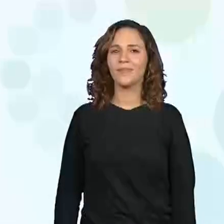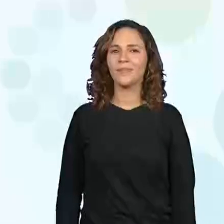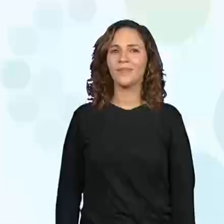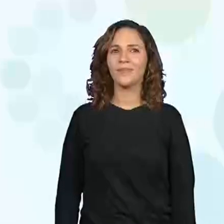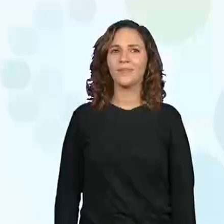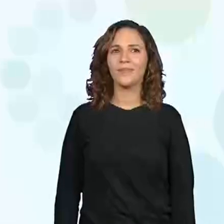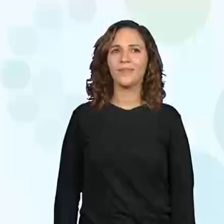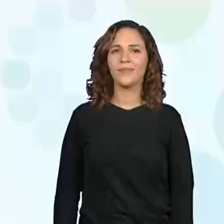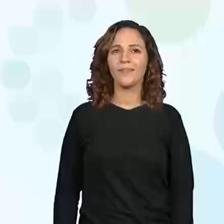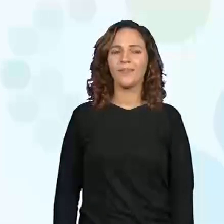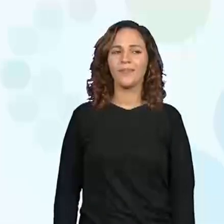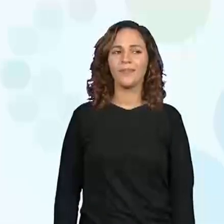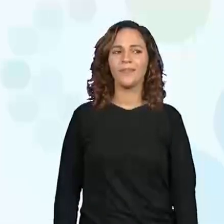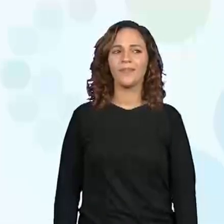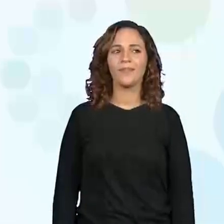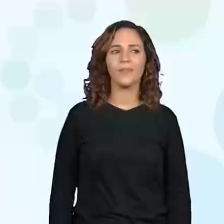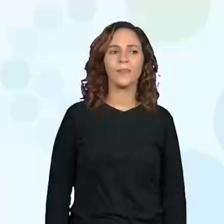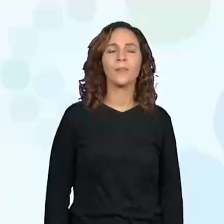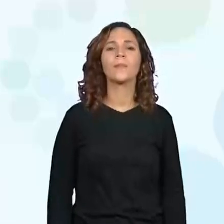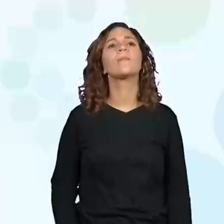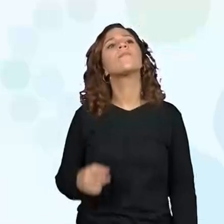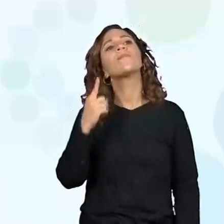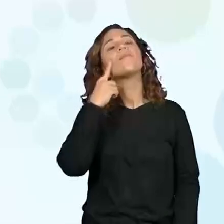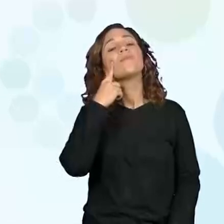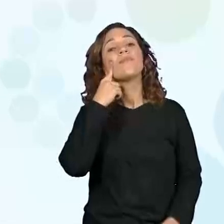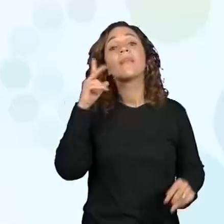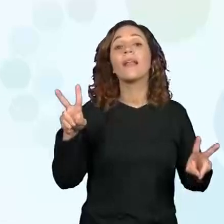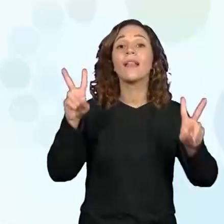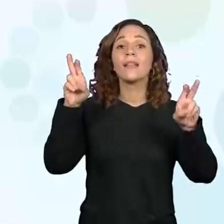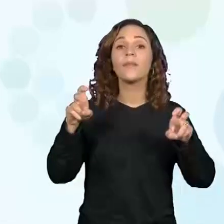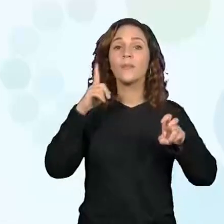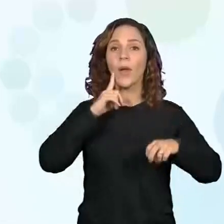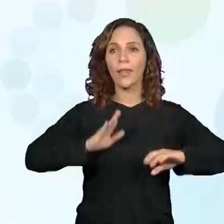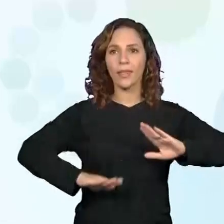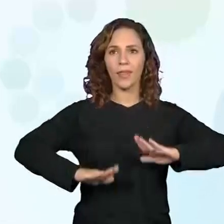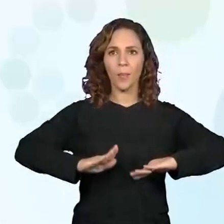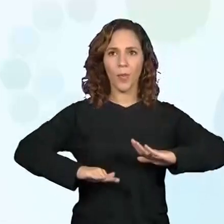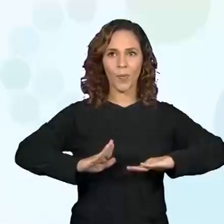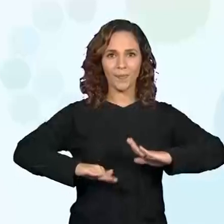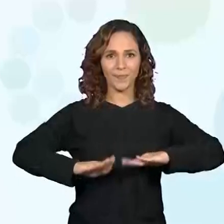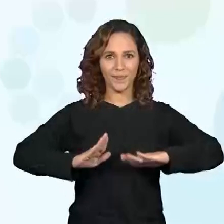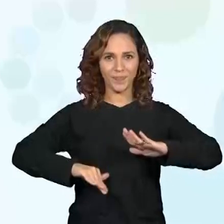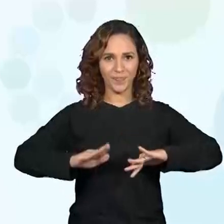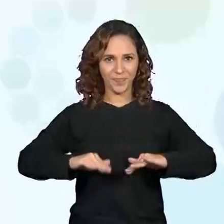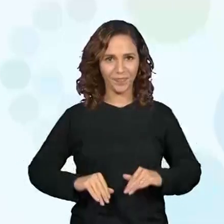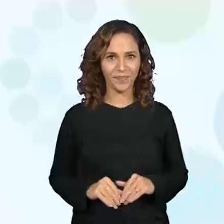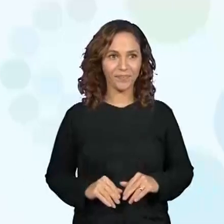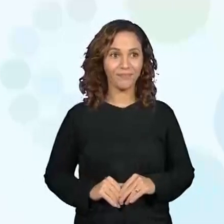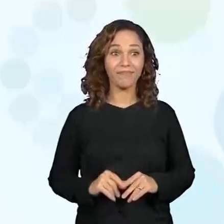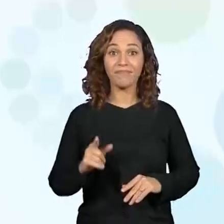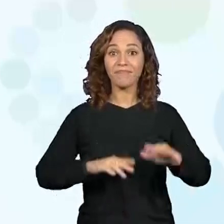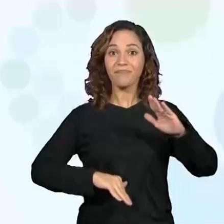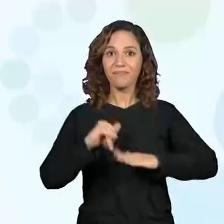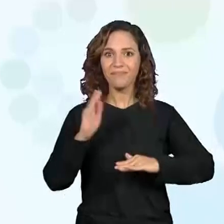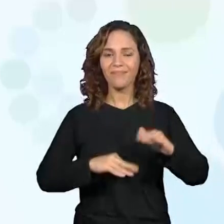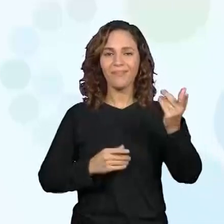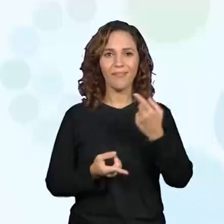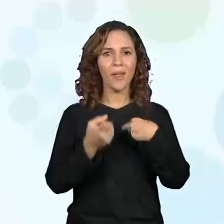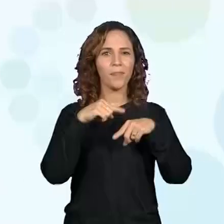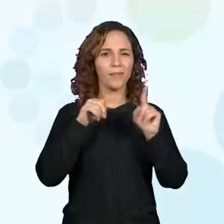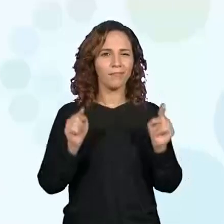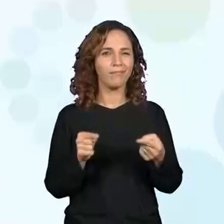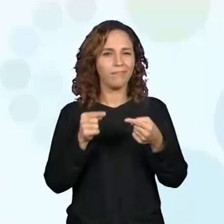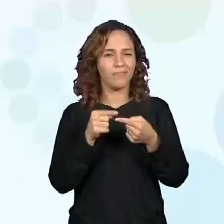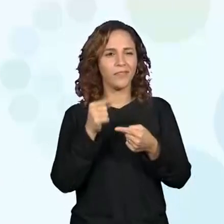Título da nossa aula, o tambor. Nós vamos ver algumas habilidades, então, professor,